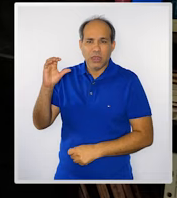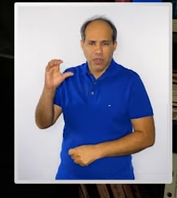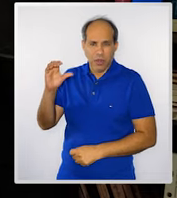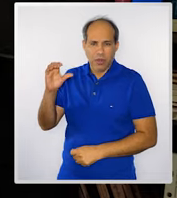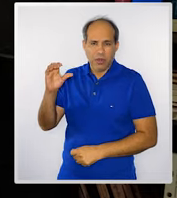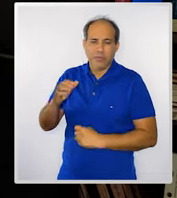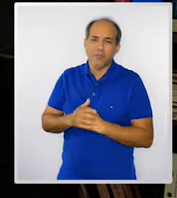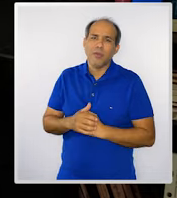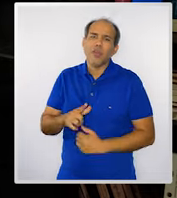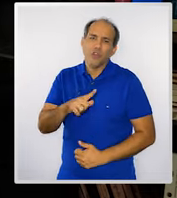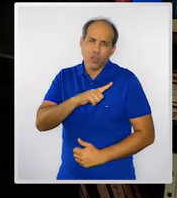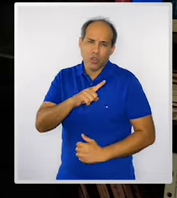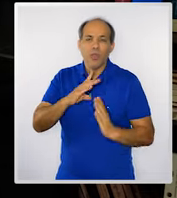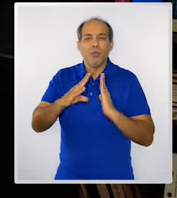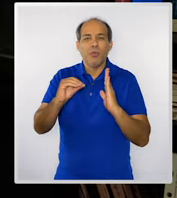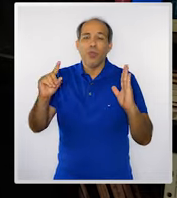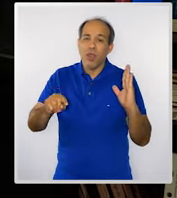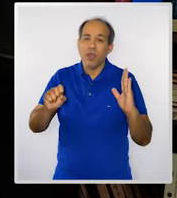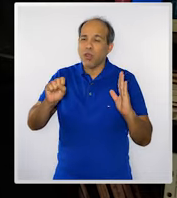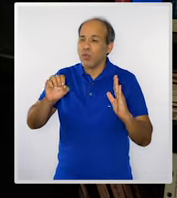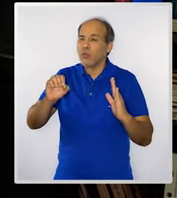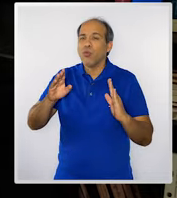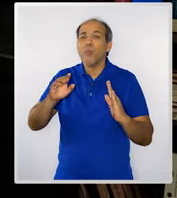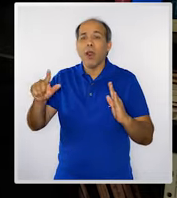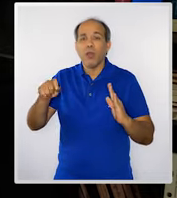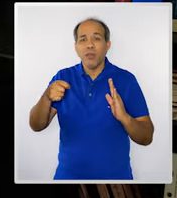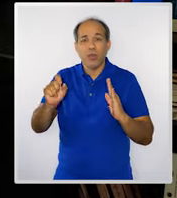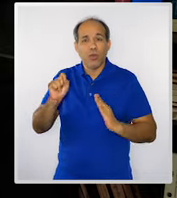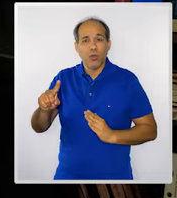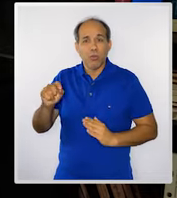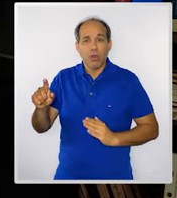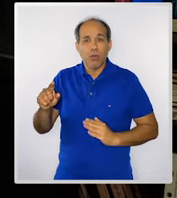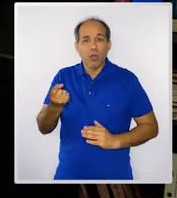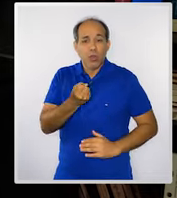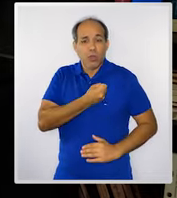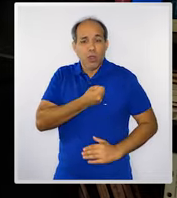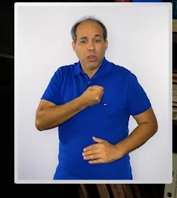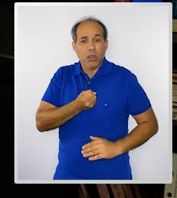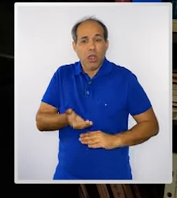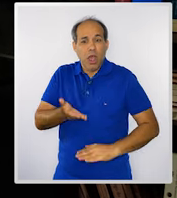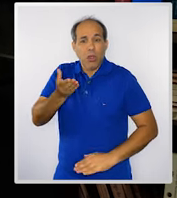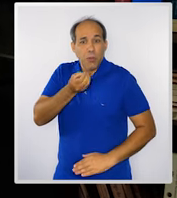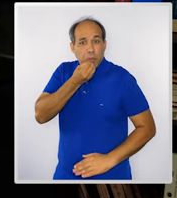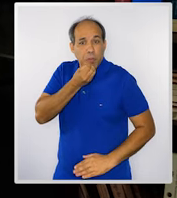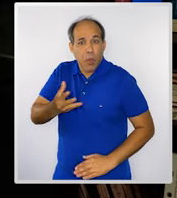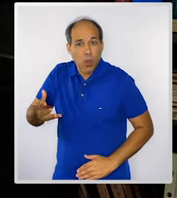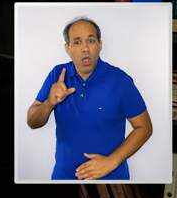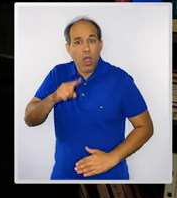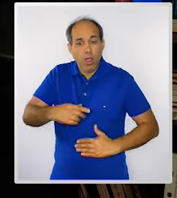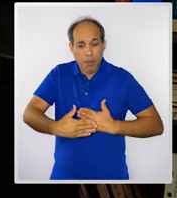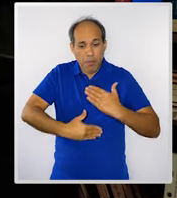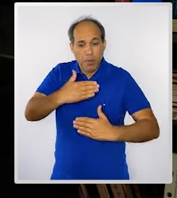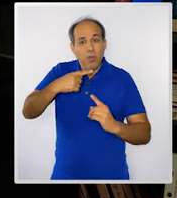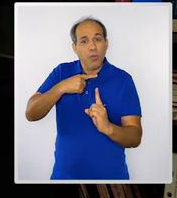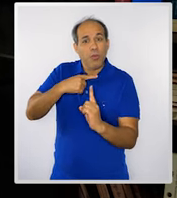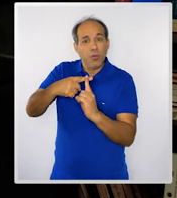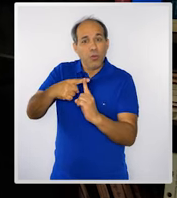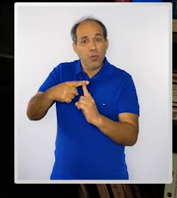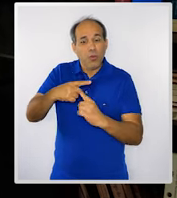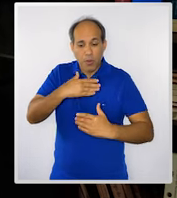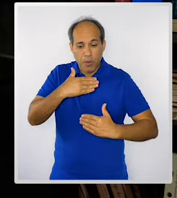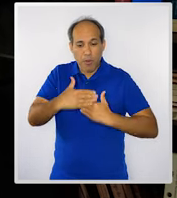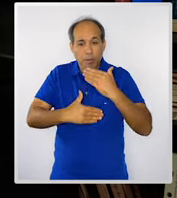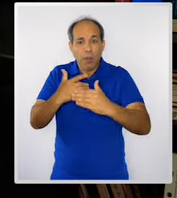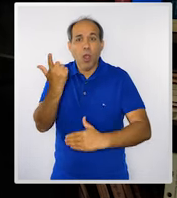hoje em dia nós temos um modelo que é Sobral, que os índices estão fundamentando que é um processo positivo, um